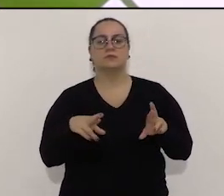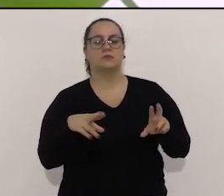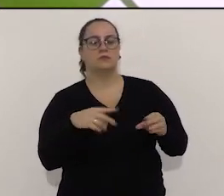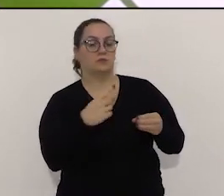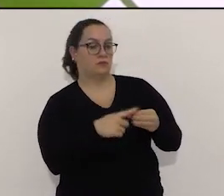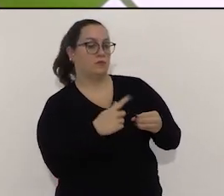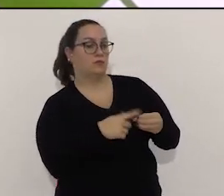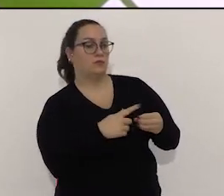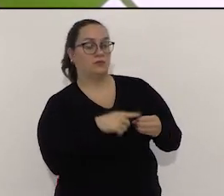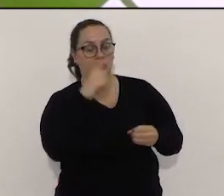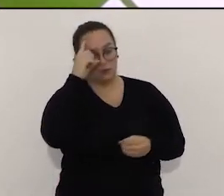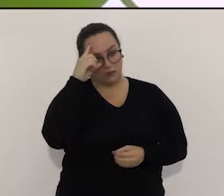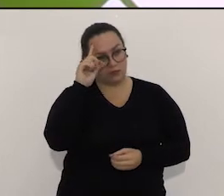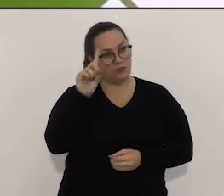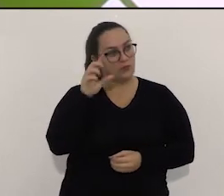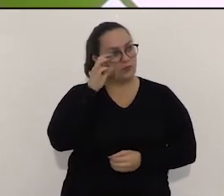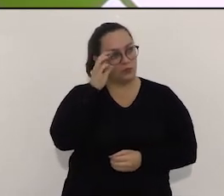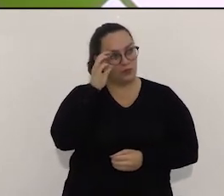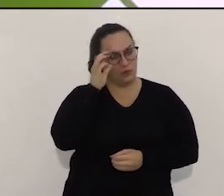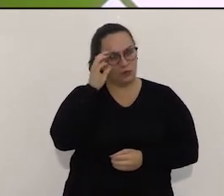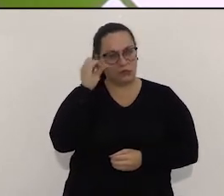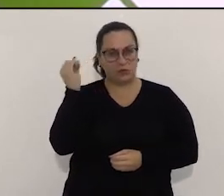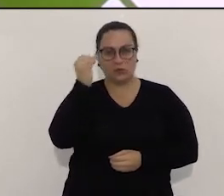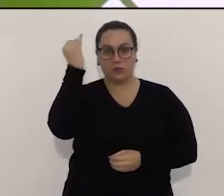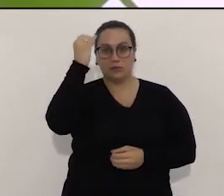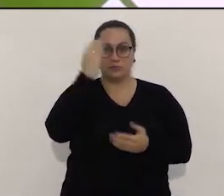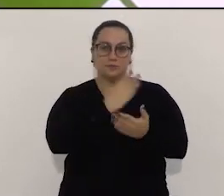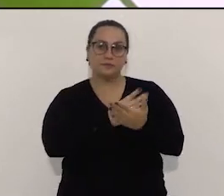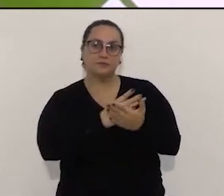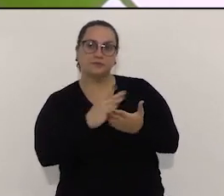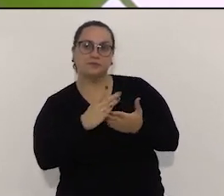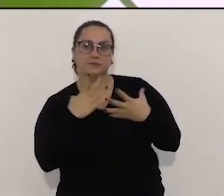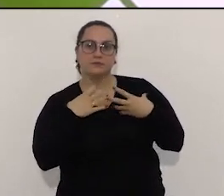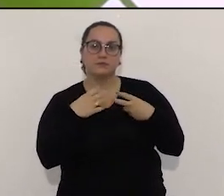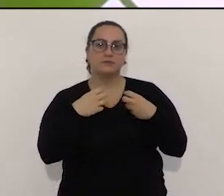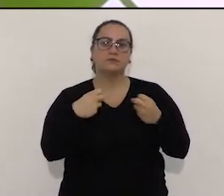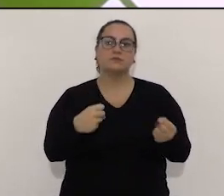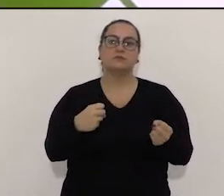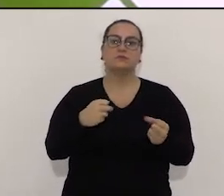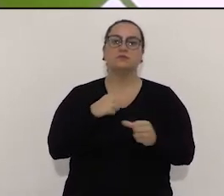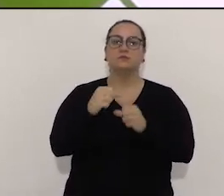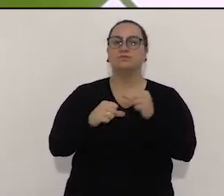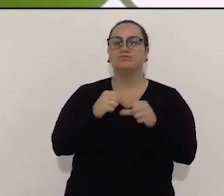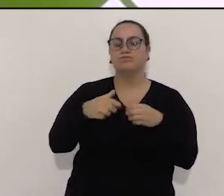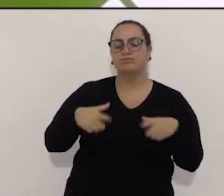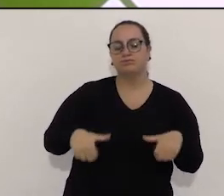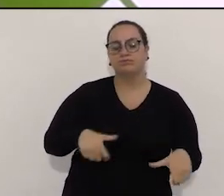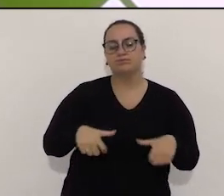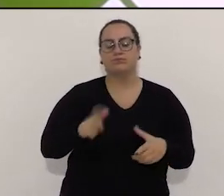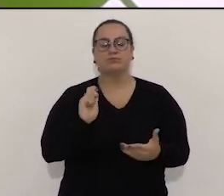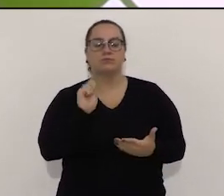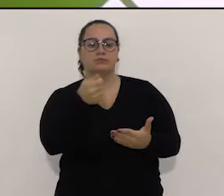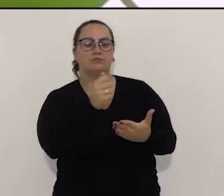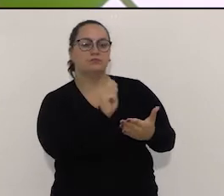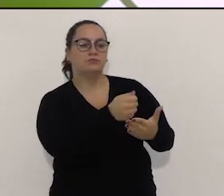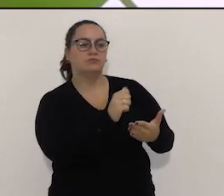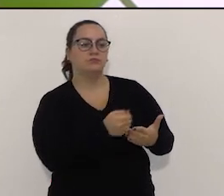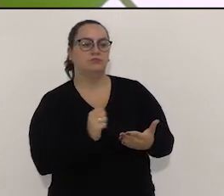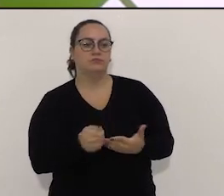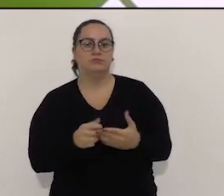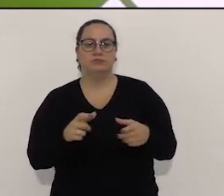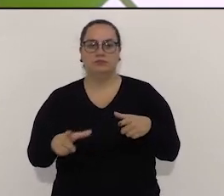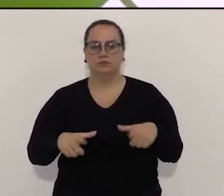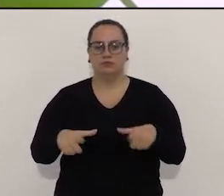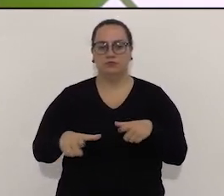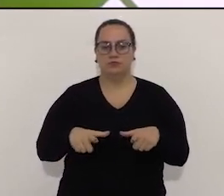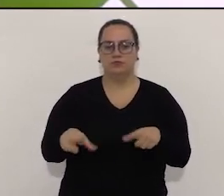região essa ideia. Então, isso vai ser importante, uma iniciativa que a gente quer tomar. Gerar emprego e renda é o nosso desafio. E aí as